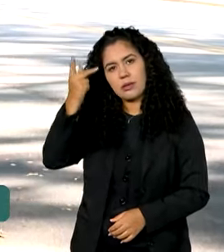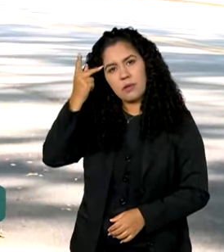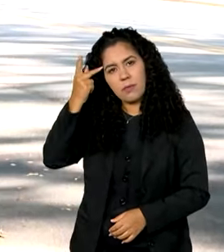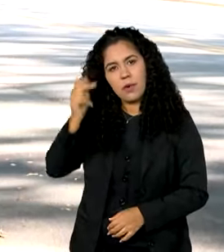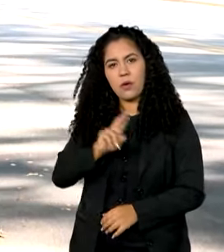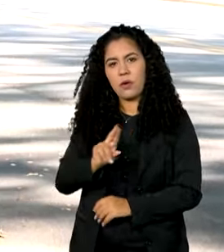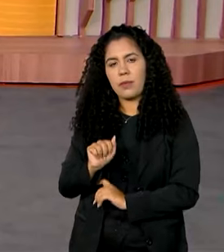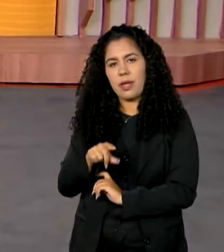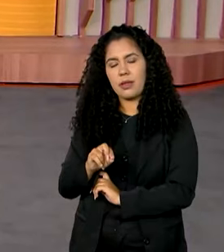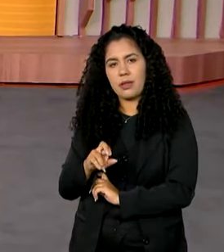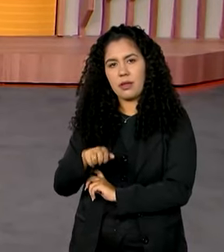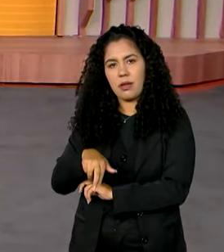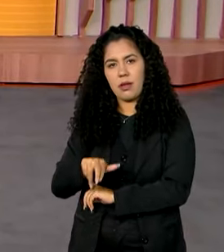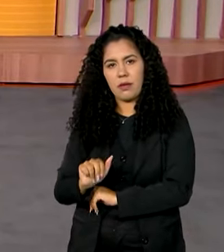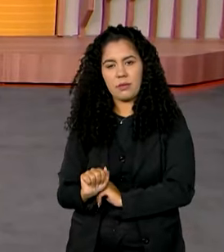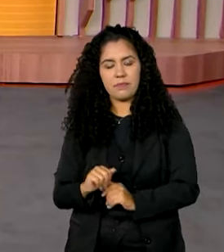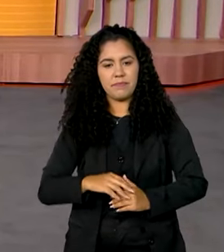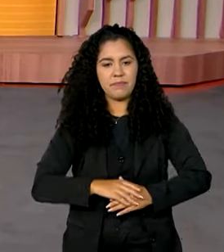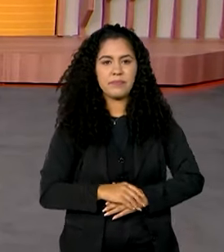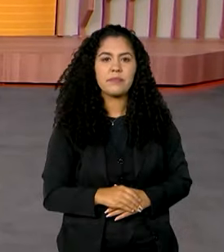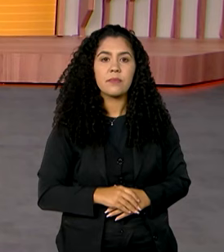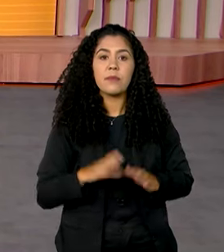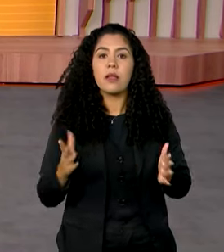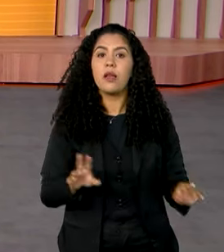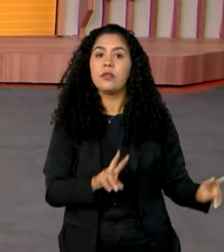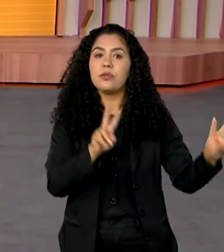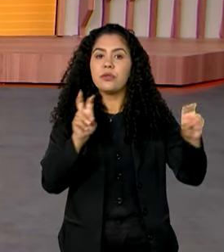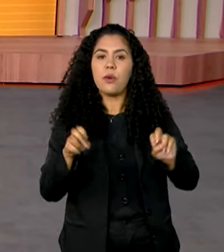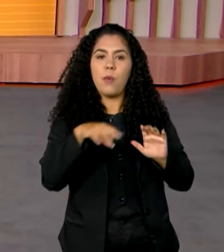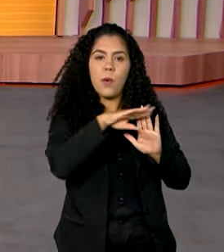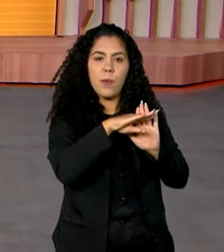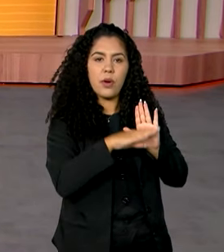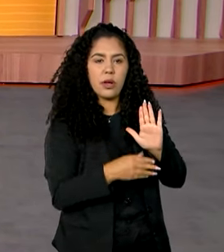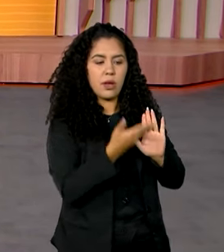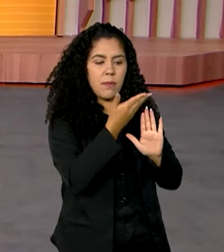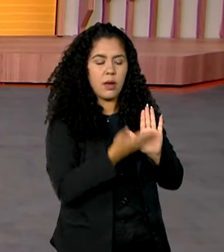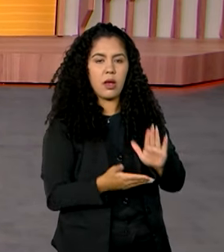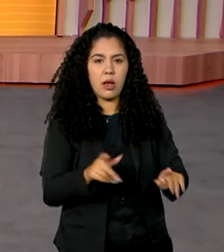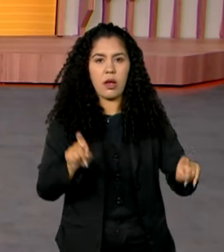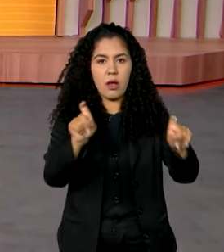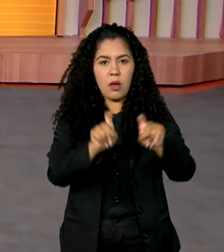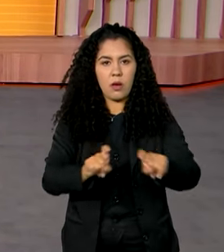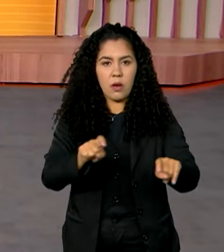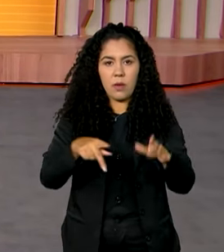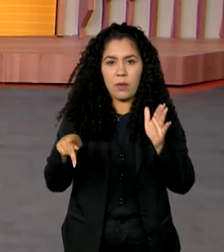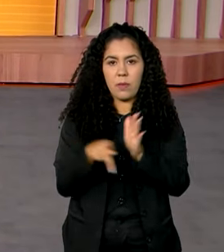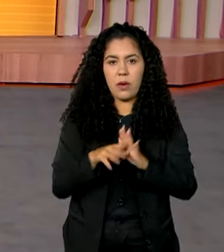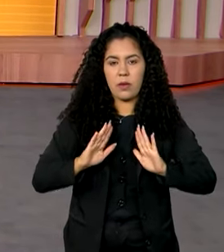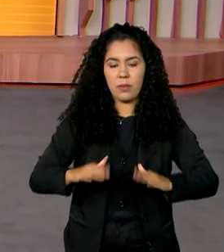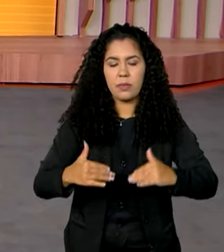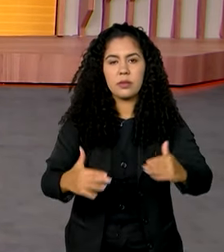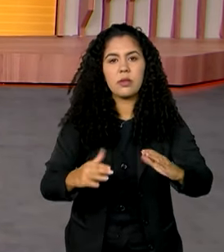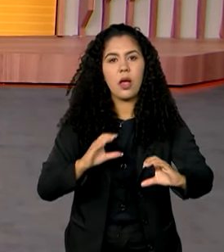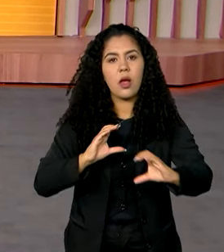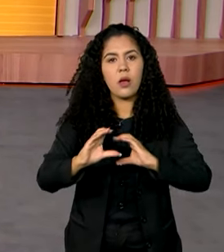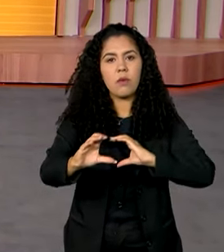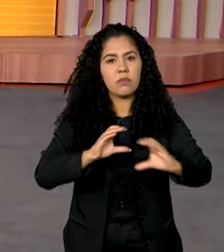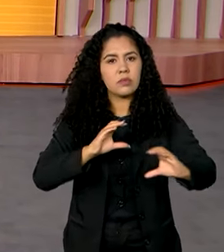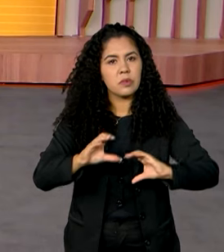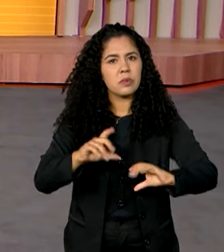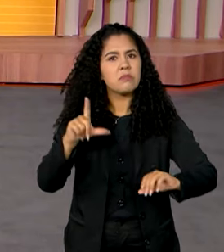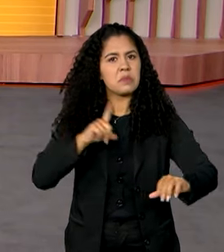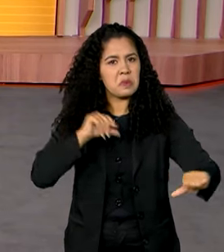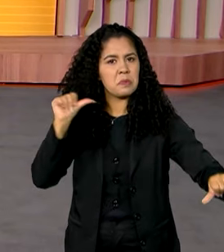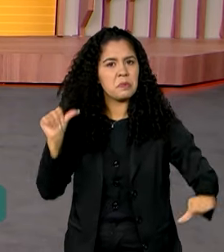Natale. O programa Computadores para a Inclusão do Ministério das Comunicações tem feito a diferença